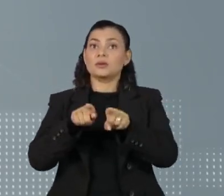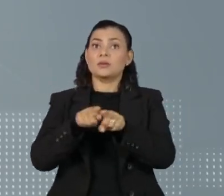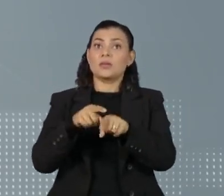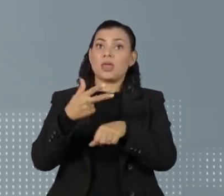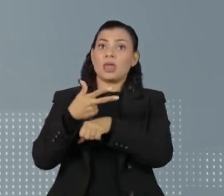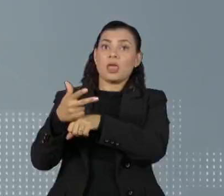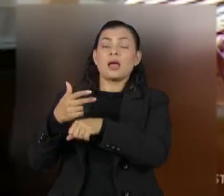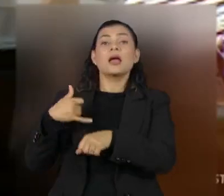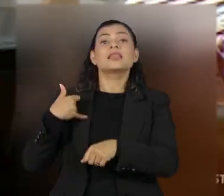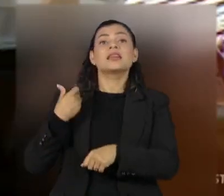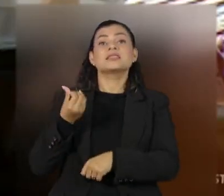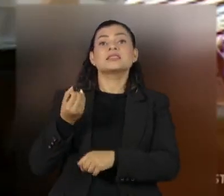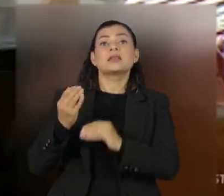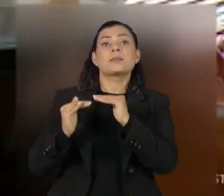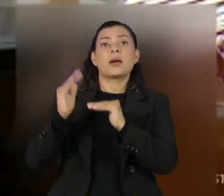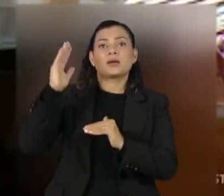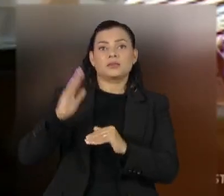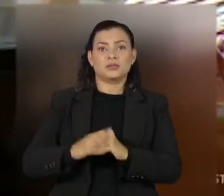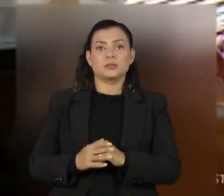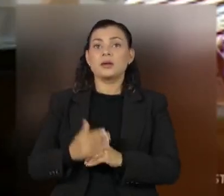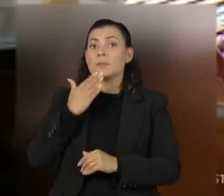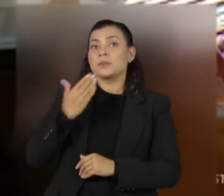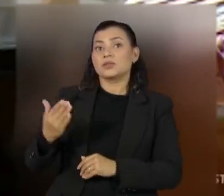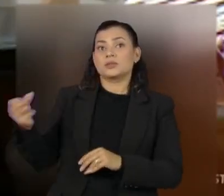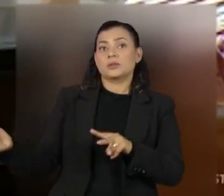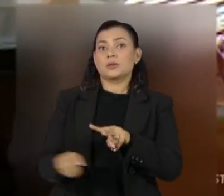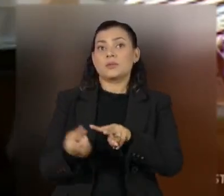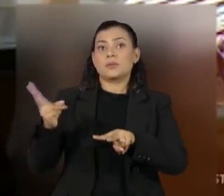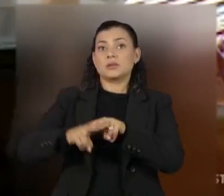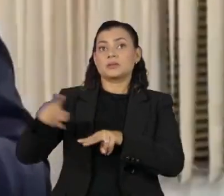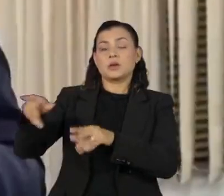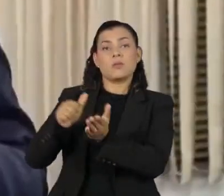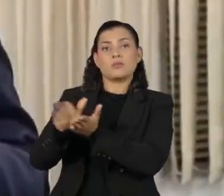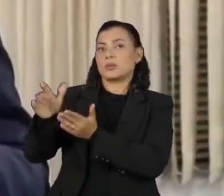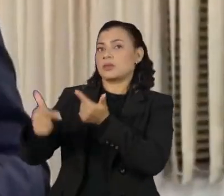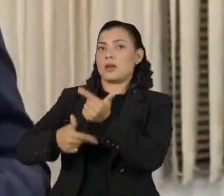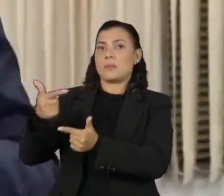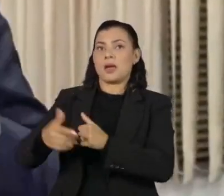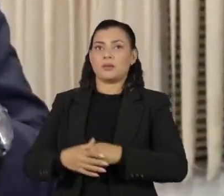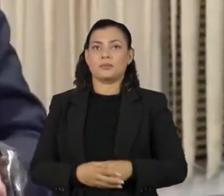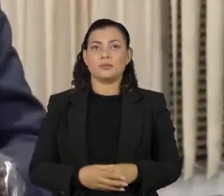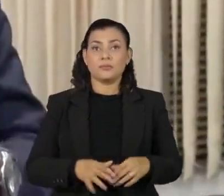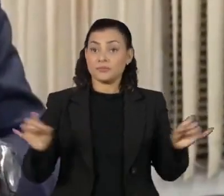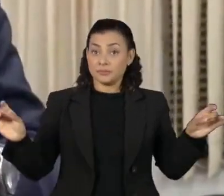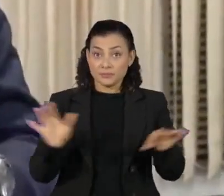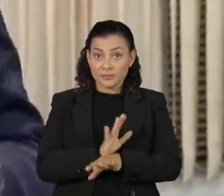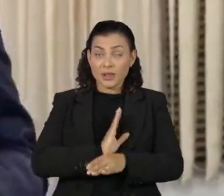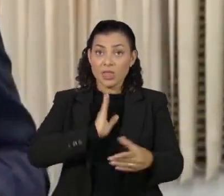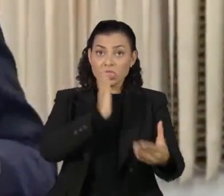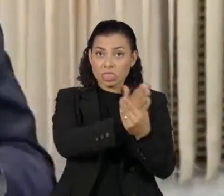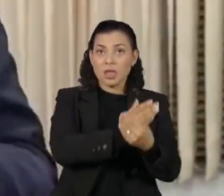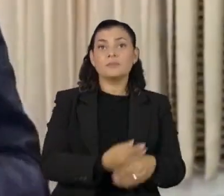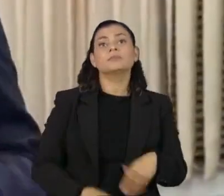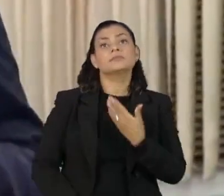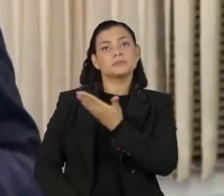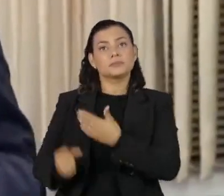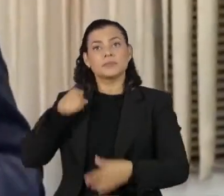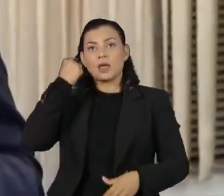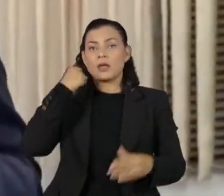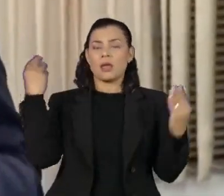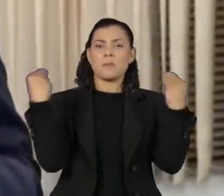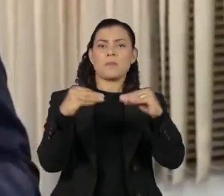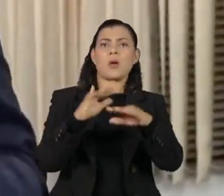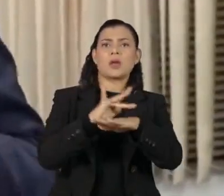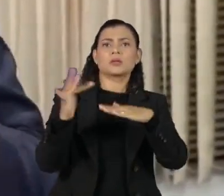com mais de 60 anos. Ela pede a prisão de Moro e a perda do mandato. Logo após a manifestação da PGR, o senador foi às redes